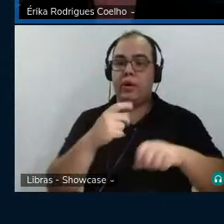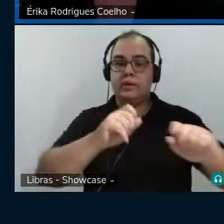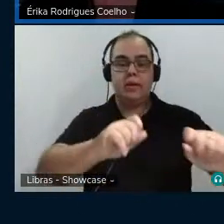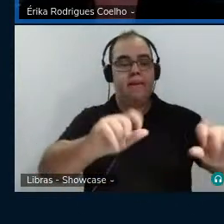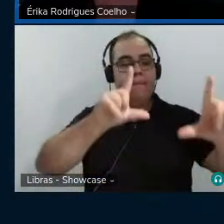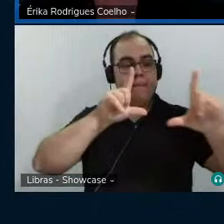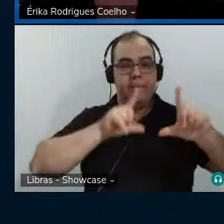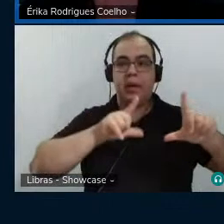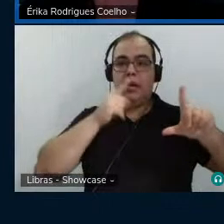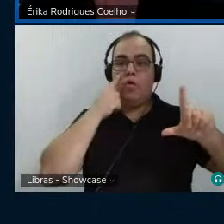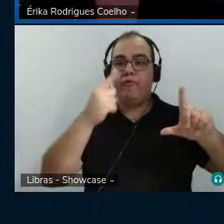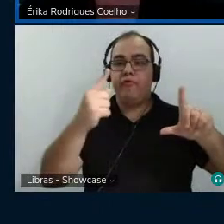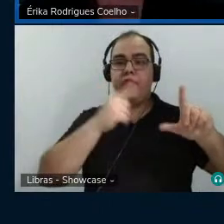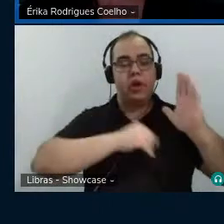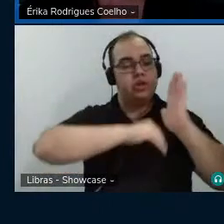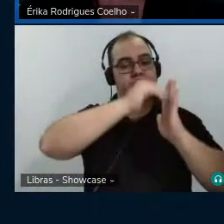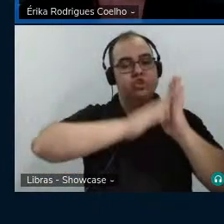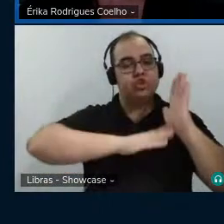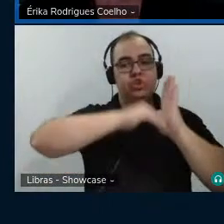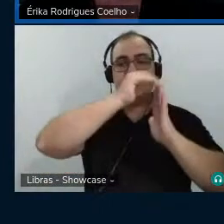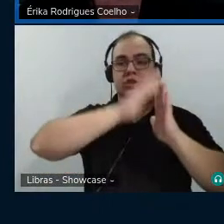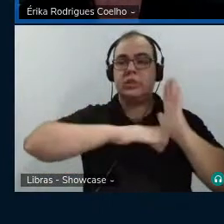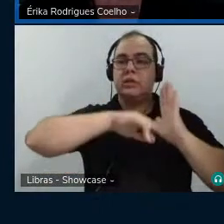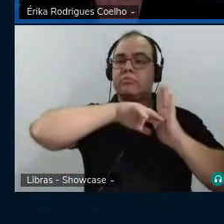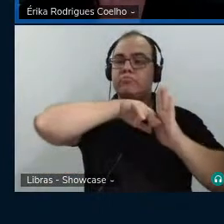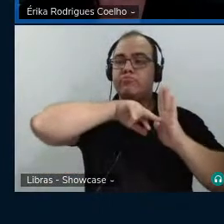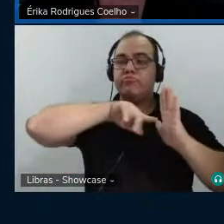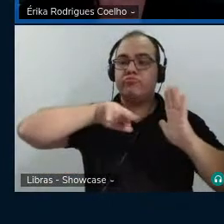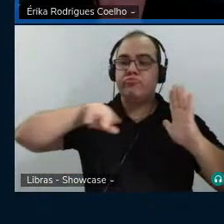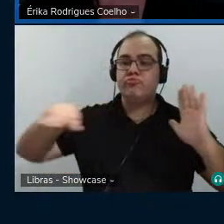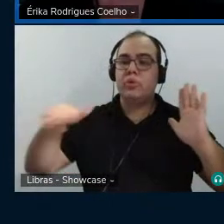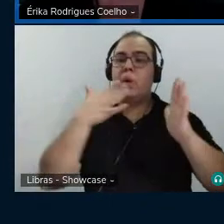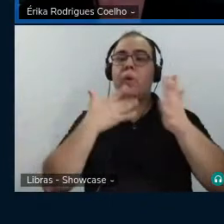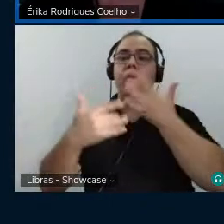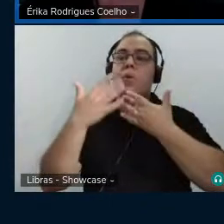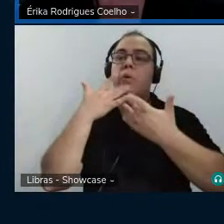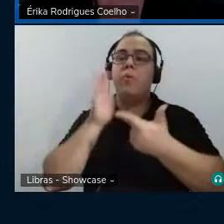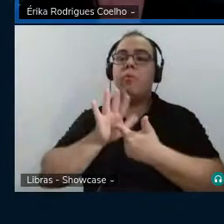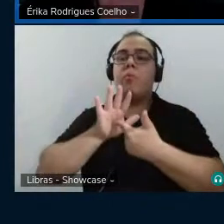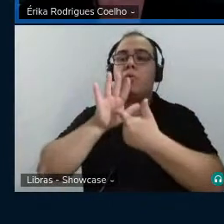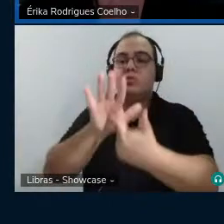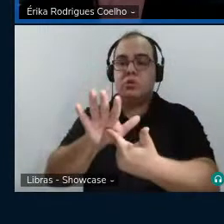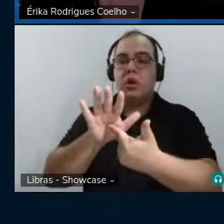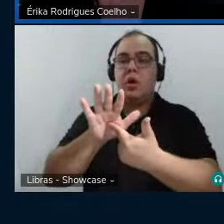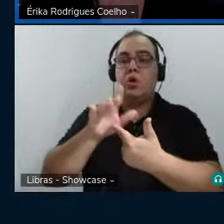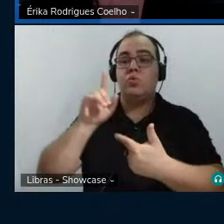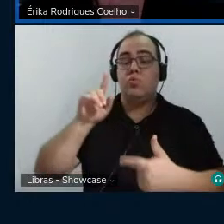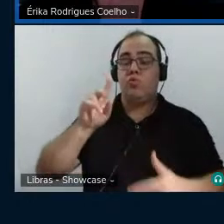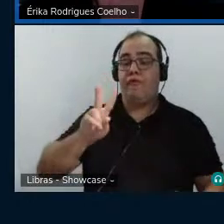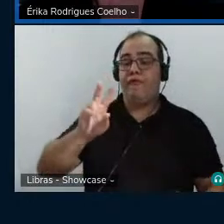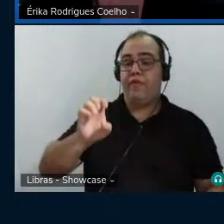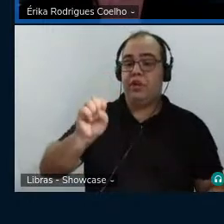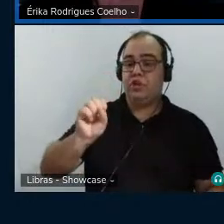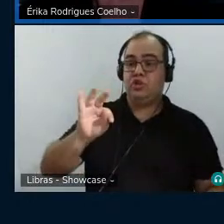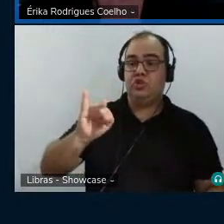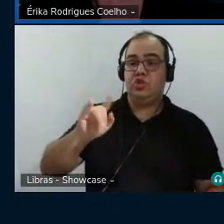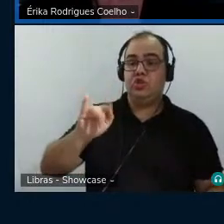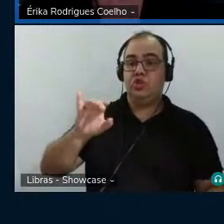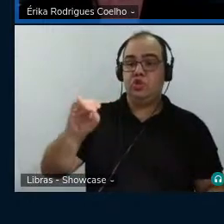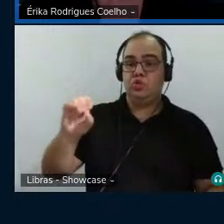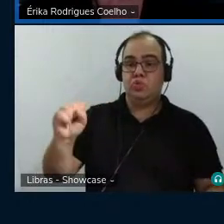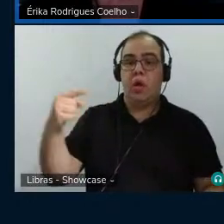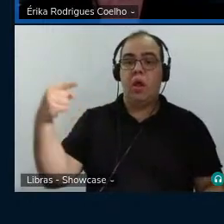geotintas e eles foram mostrados na amostra Vestígios da UFSJ. O primeiro aqui